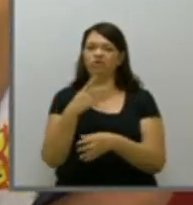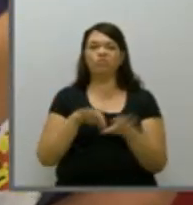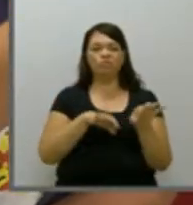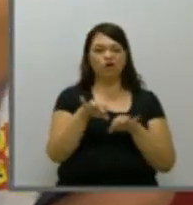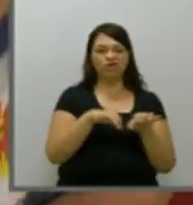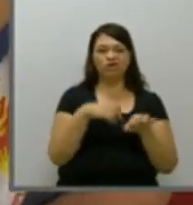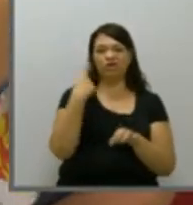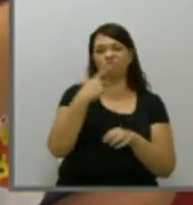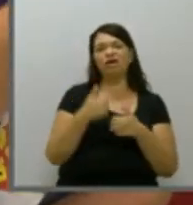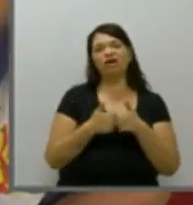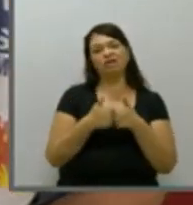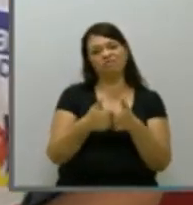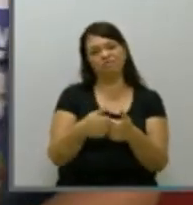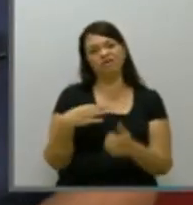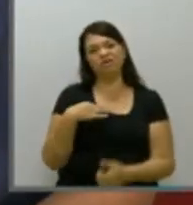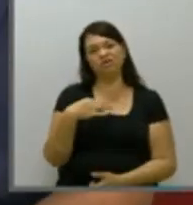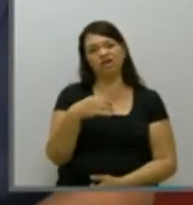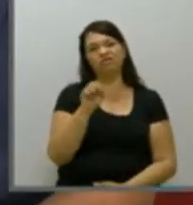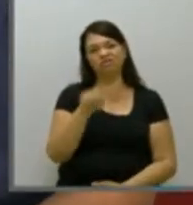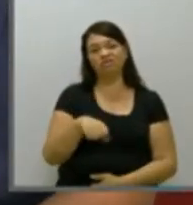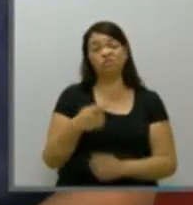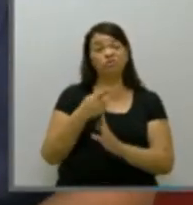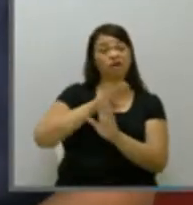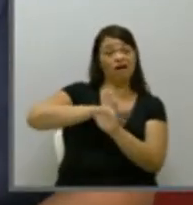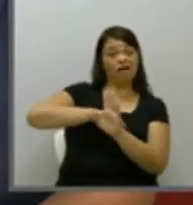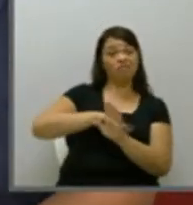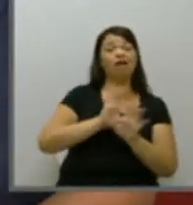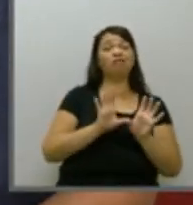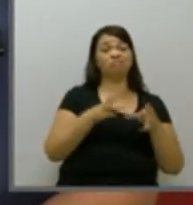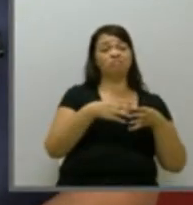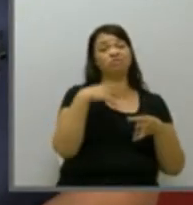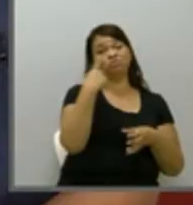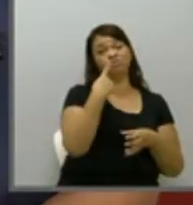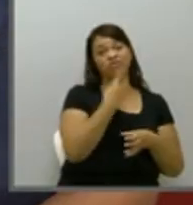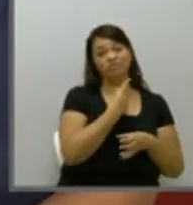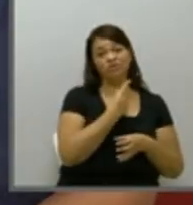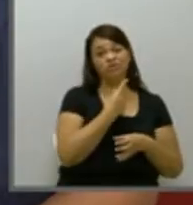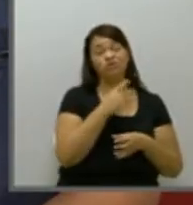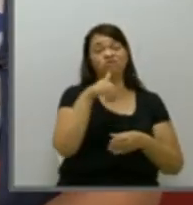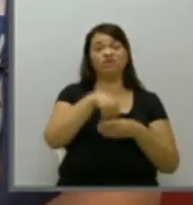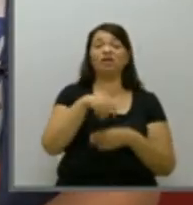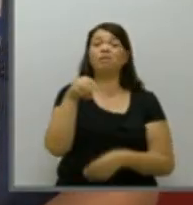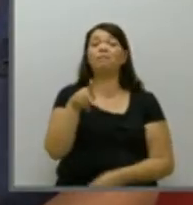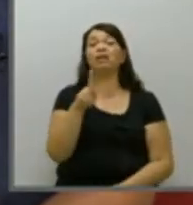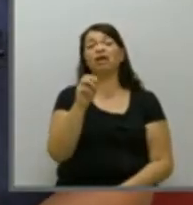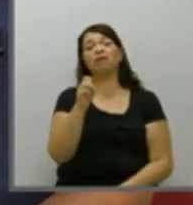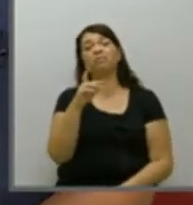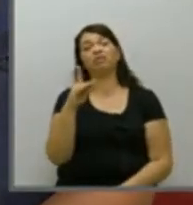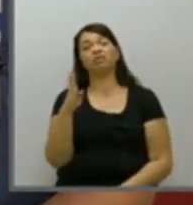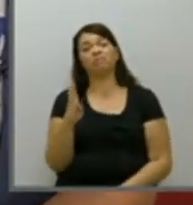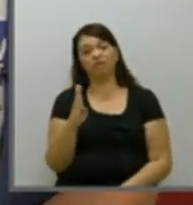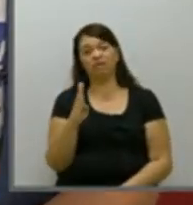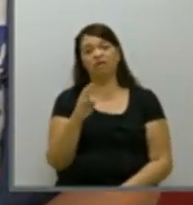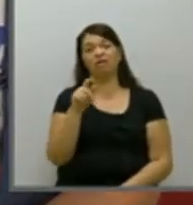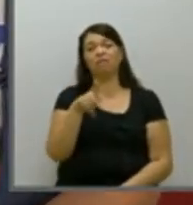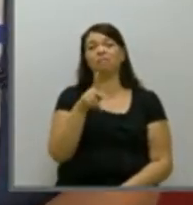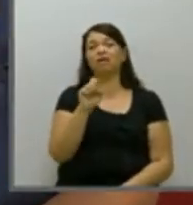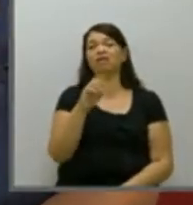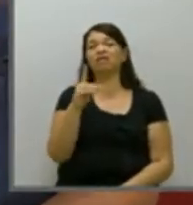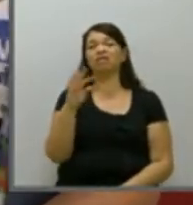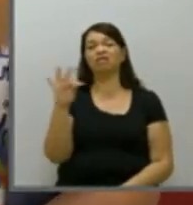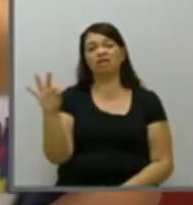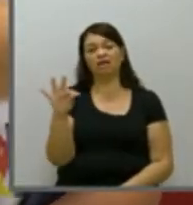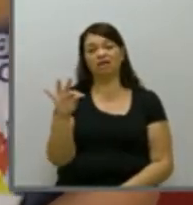com o candidato sempre porque o partido está por trás do processo então votar em PMDB votar em PSB e votar em PDT